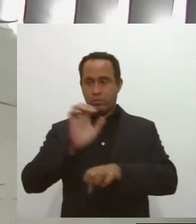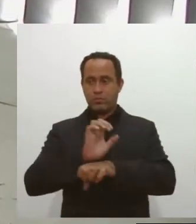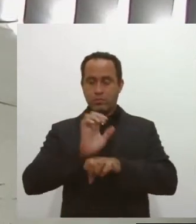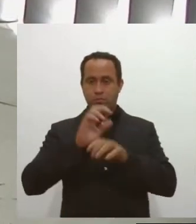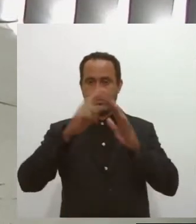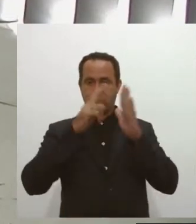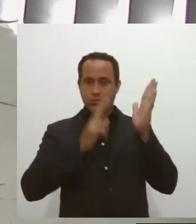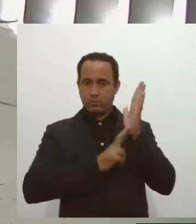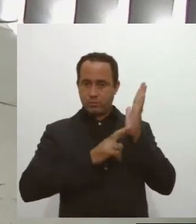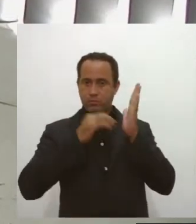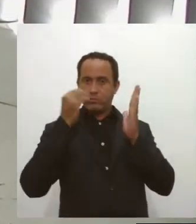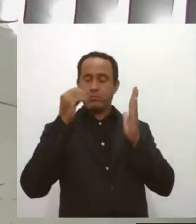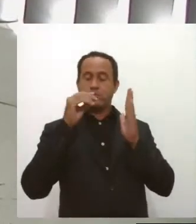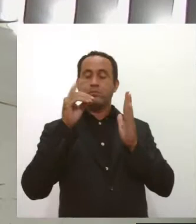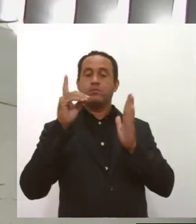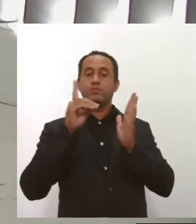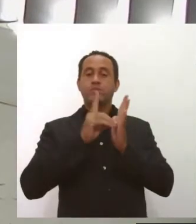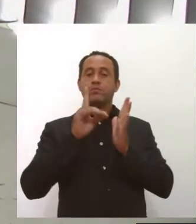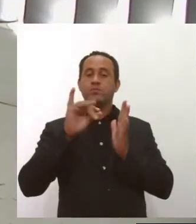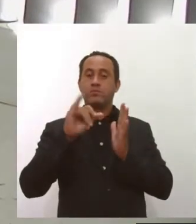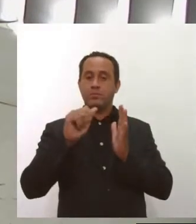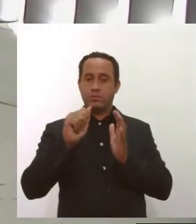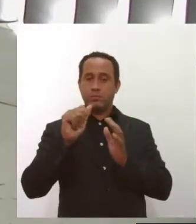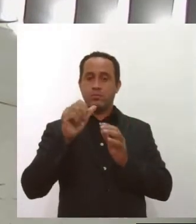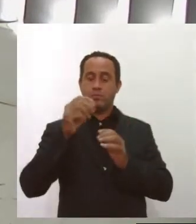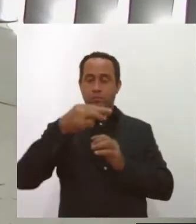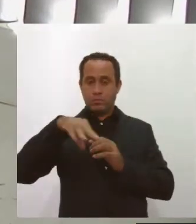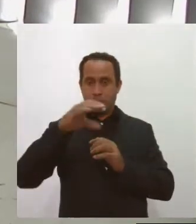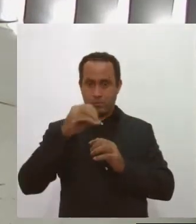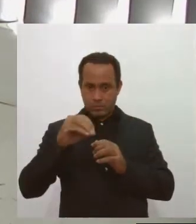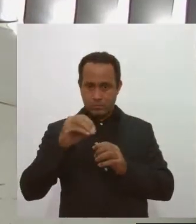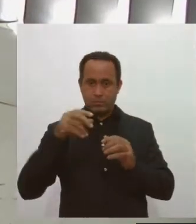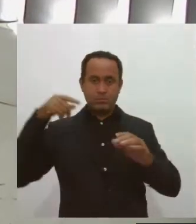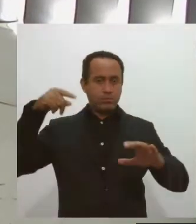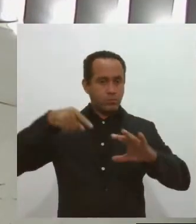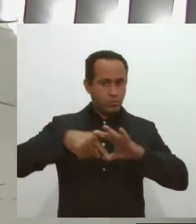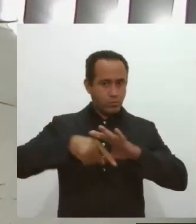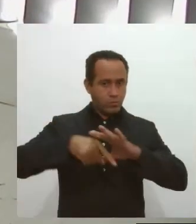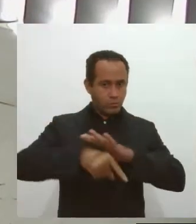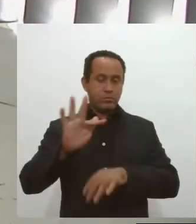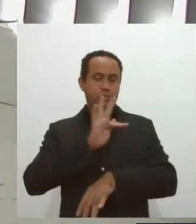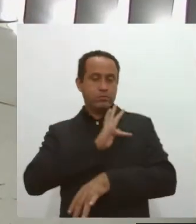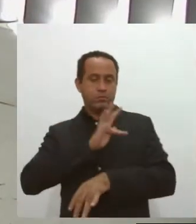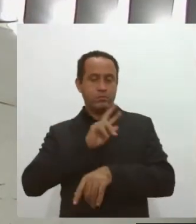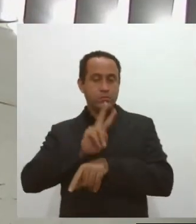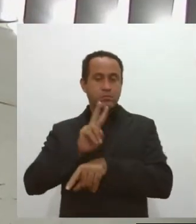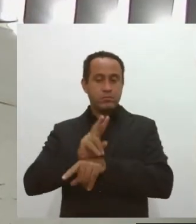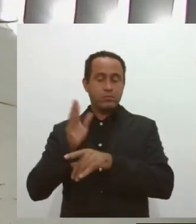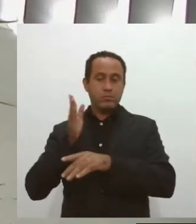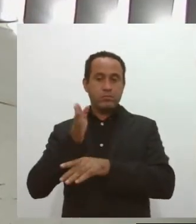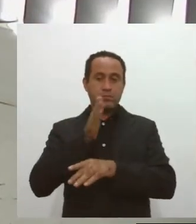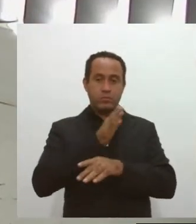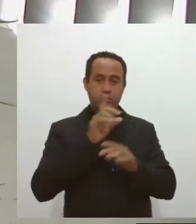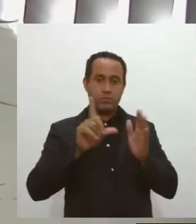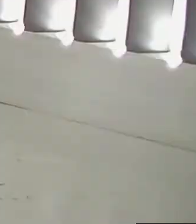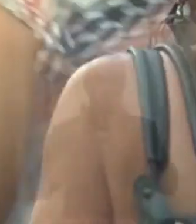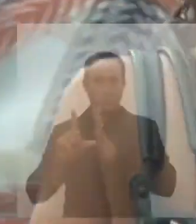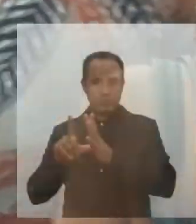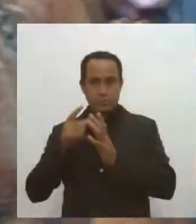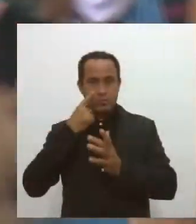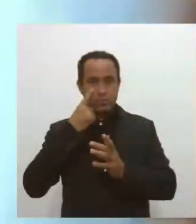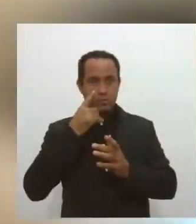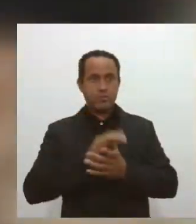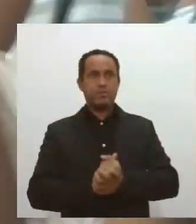restritivas desde o último dia 5 de março. Assim, foi intensificada a fiscalização nos estabelecimentos comerciais. Vamos conferir?